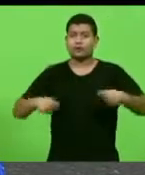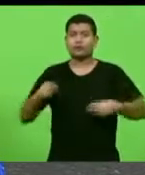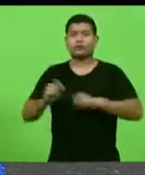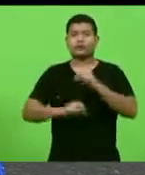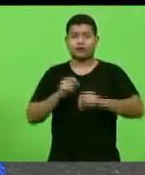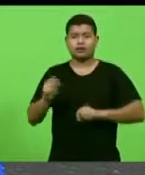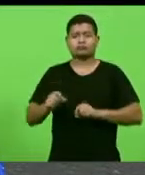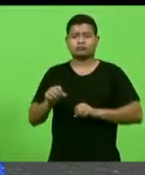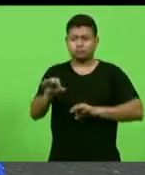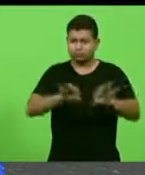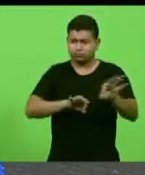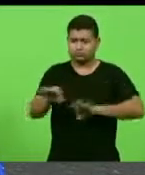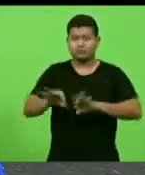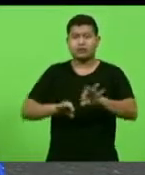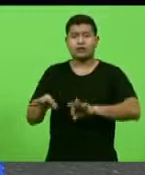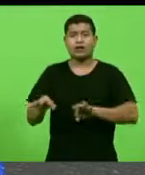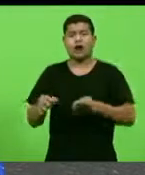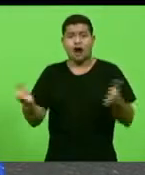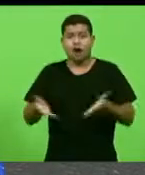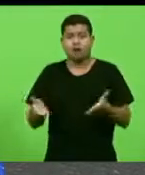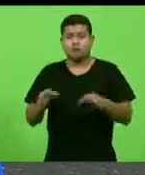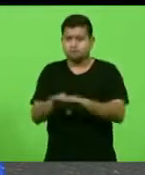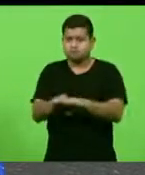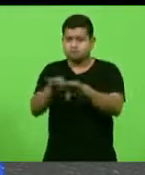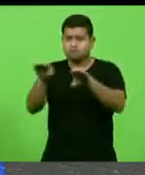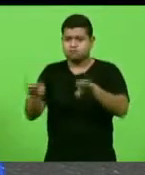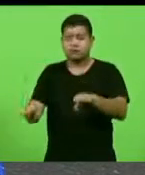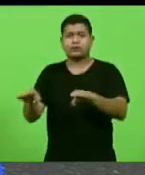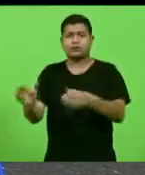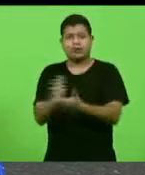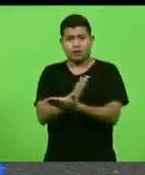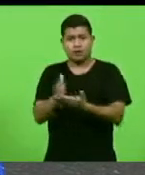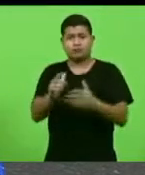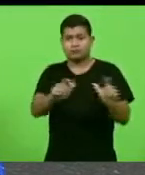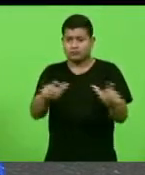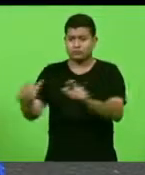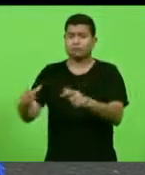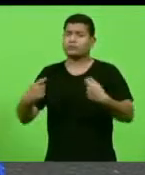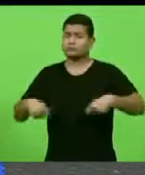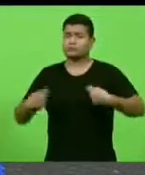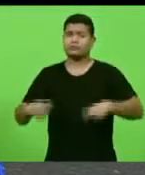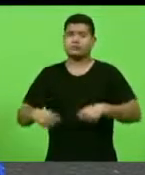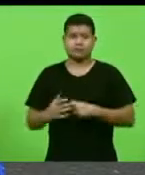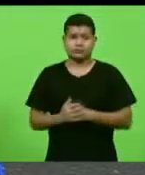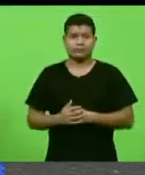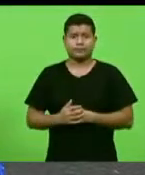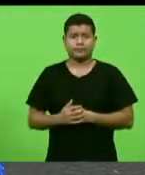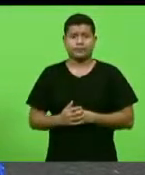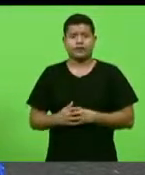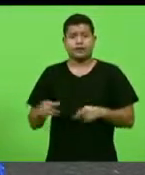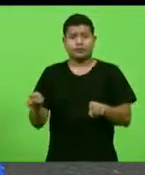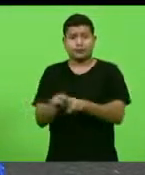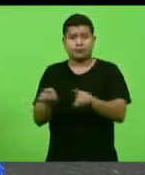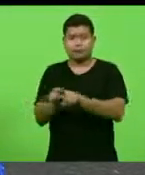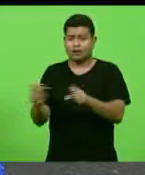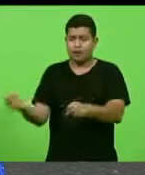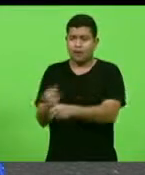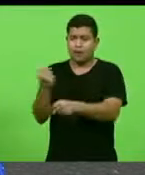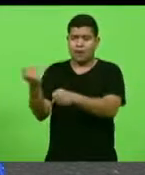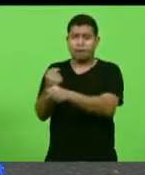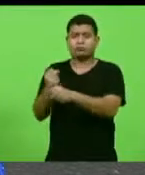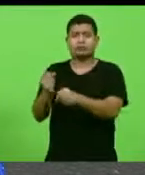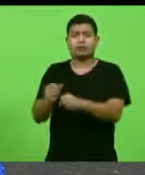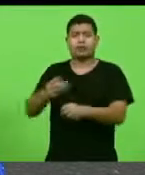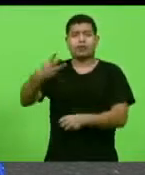a duplicação de alguns trechos, a construção de terceiras faixas em